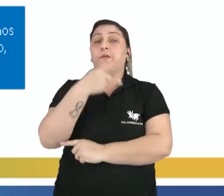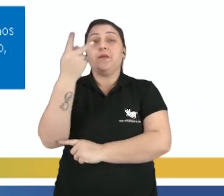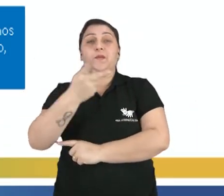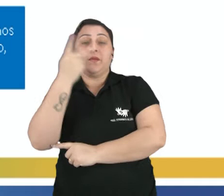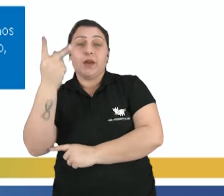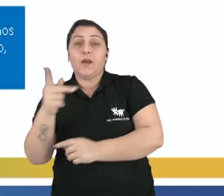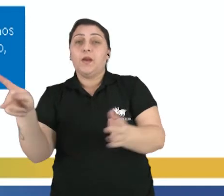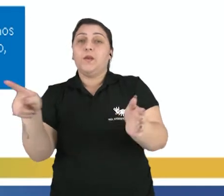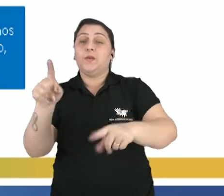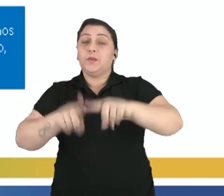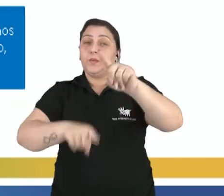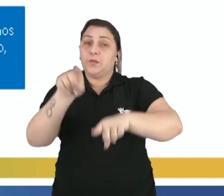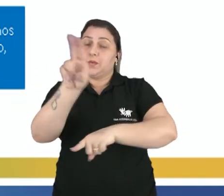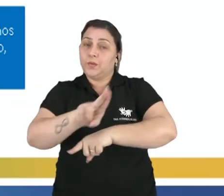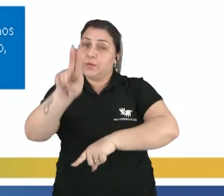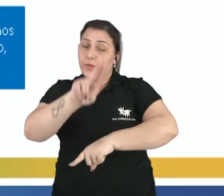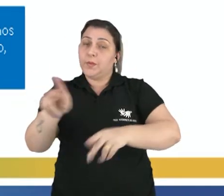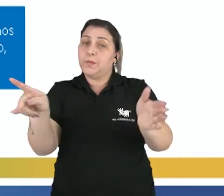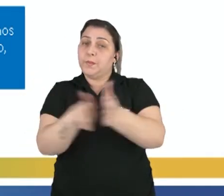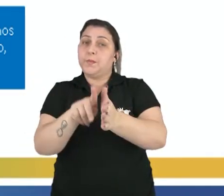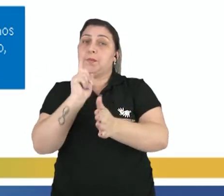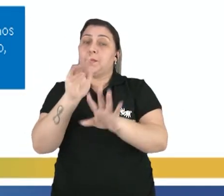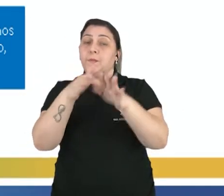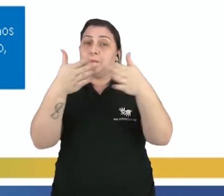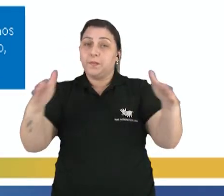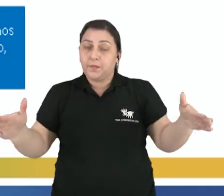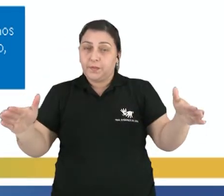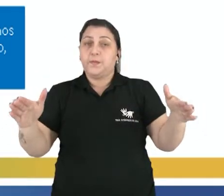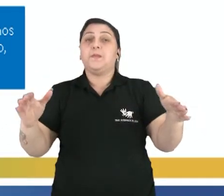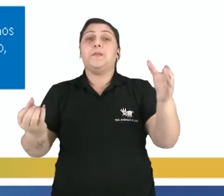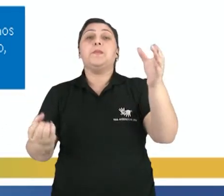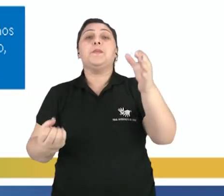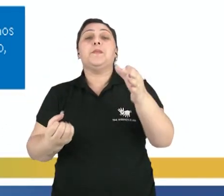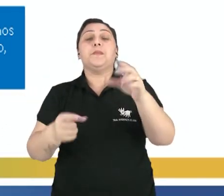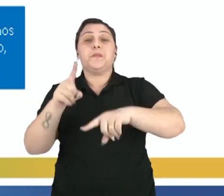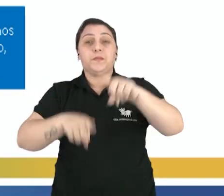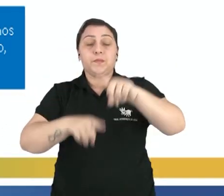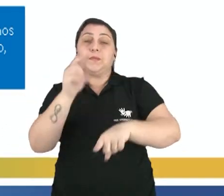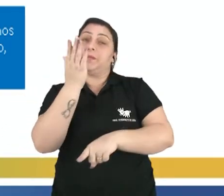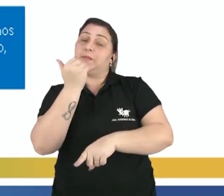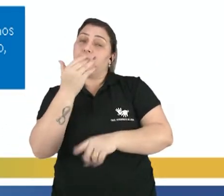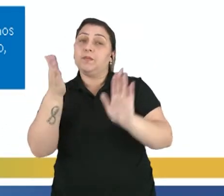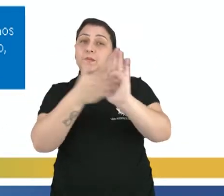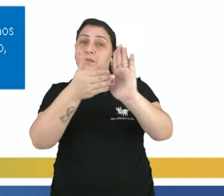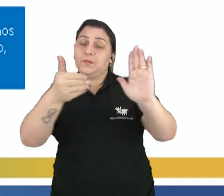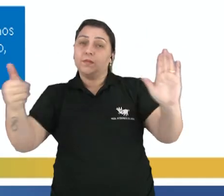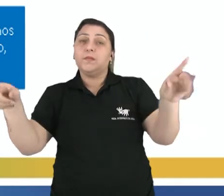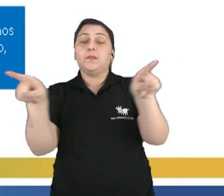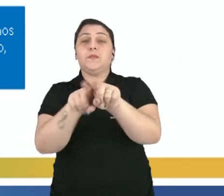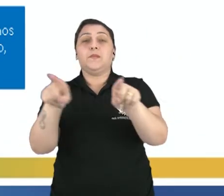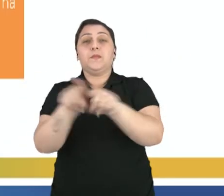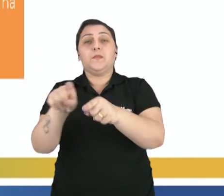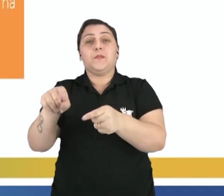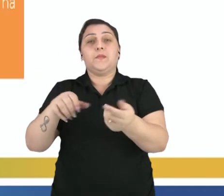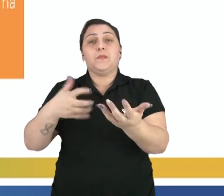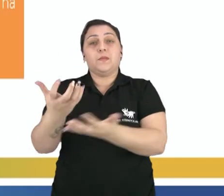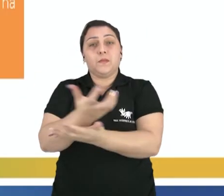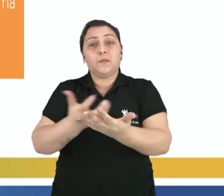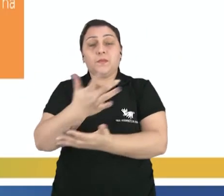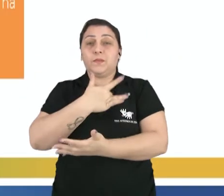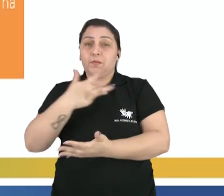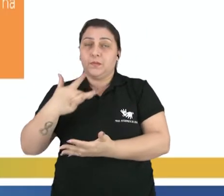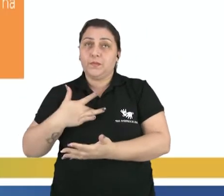sobre o uso de materiais marinhos para produtos estéticos, alimentos, tratamento de saúde, entre outros.